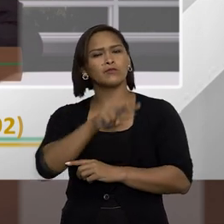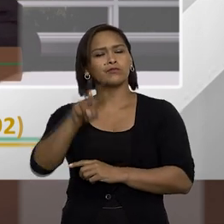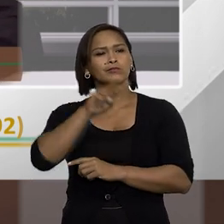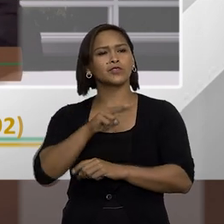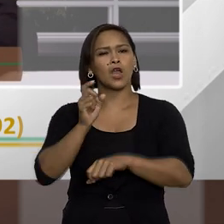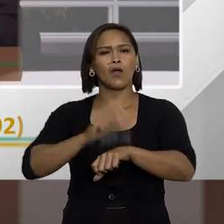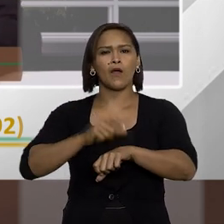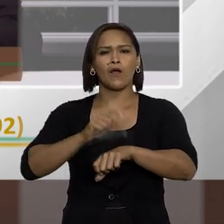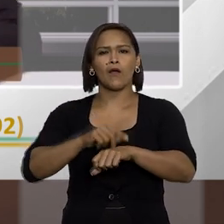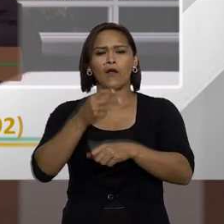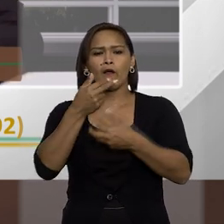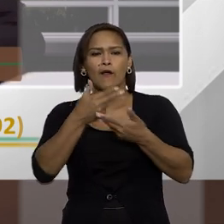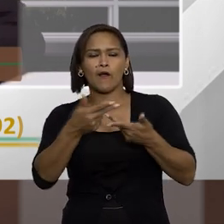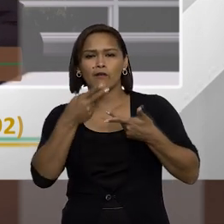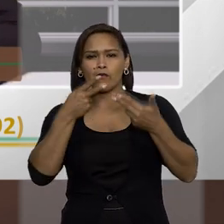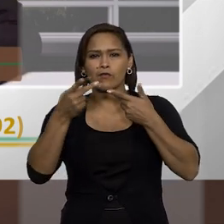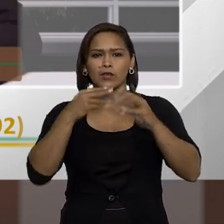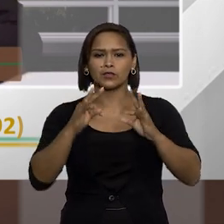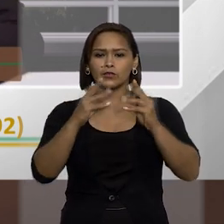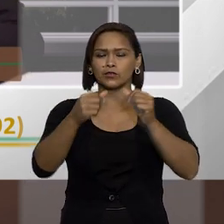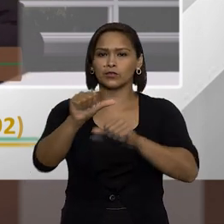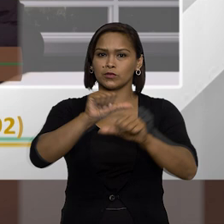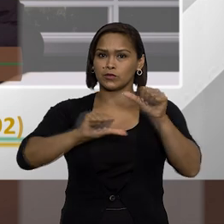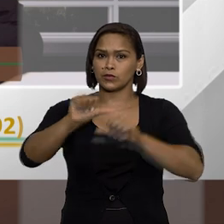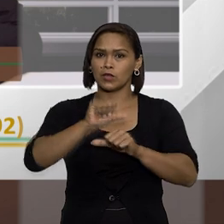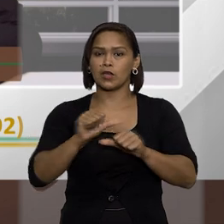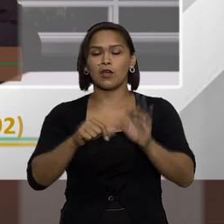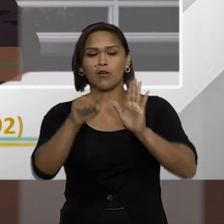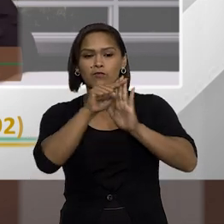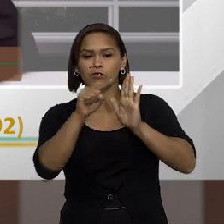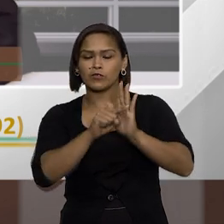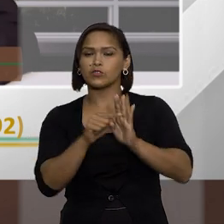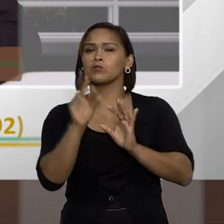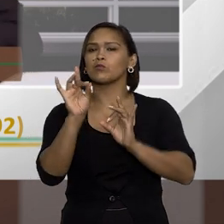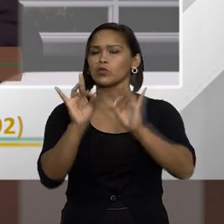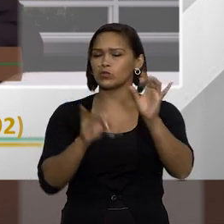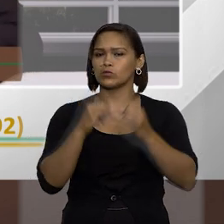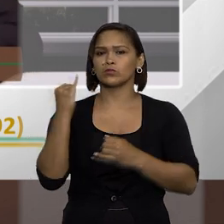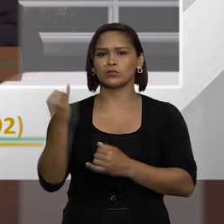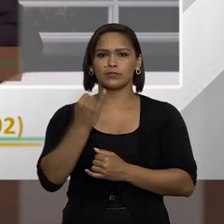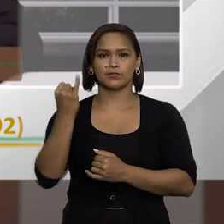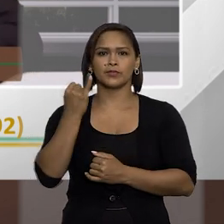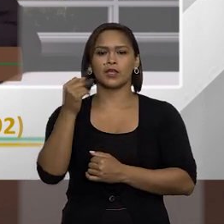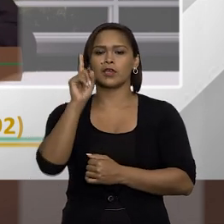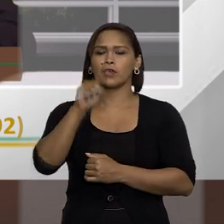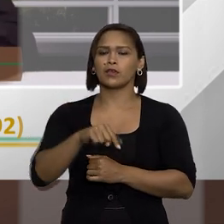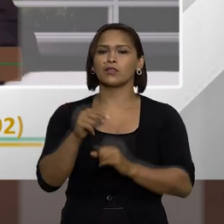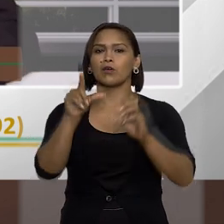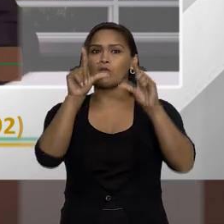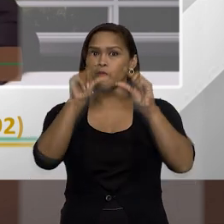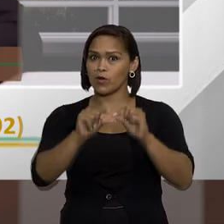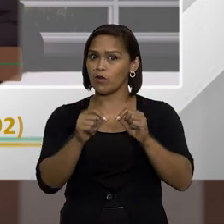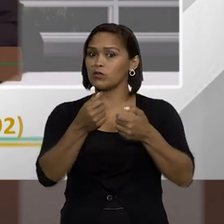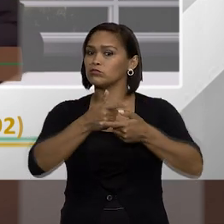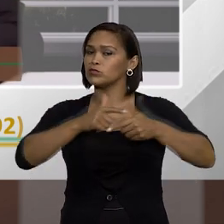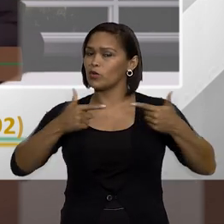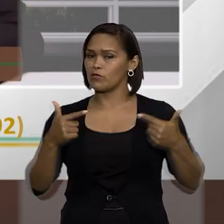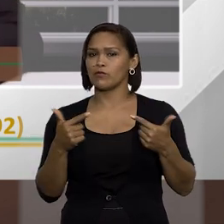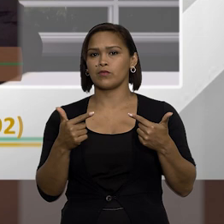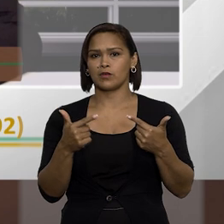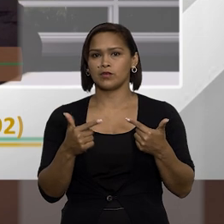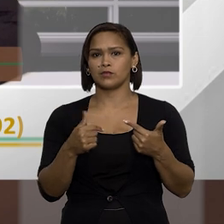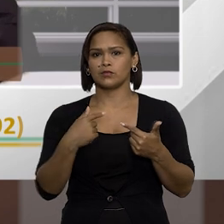ficar, assim, horas falando sobre as repercussões de todas elas, né? Nós vamos pontuar algumas das mais importantes, que não são poucas.